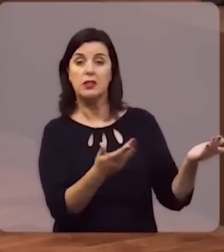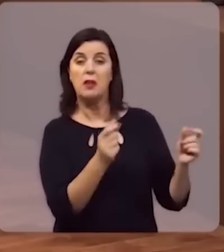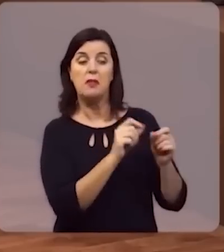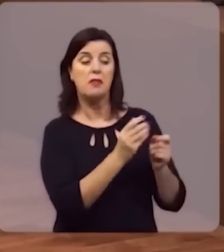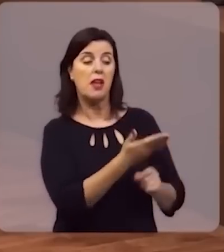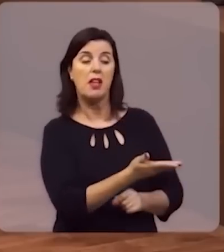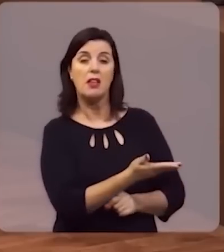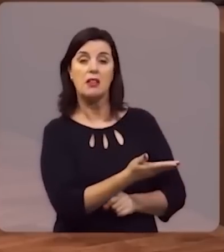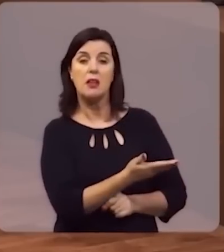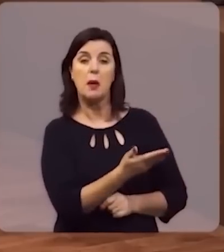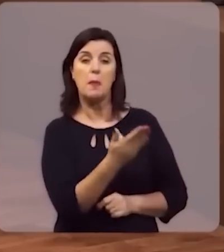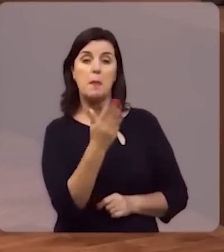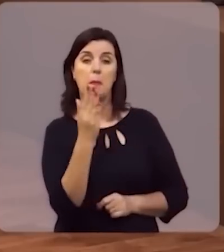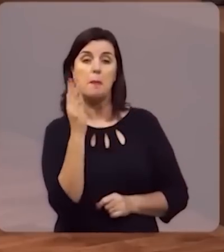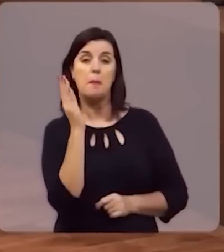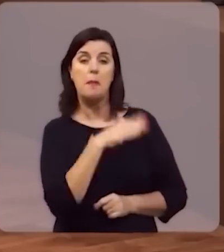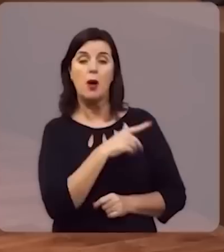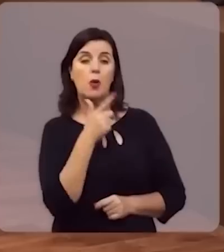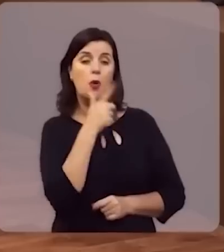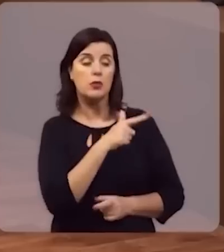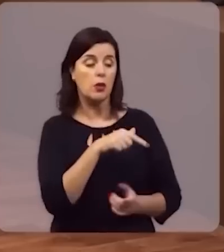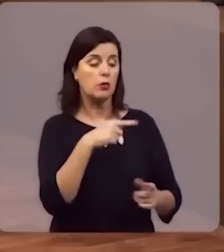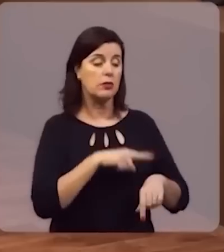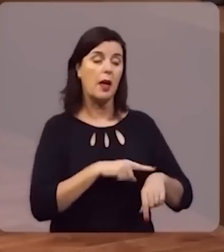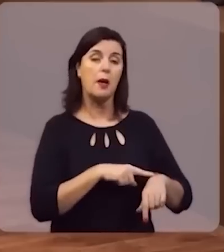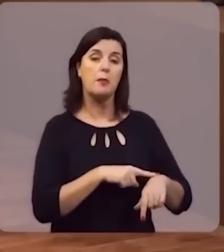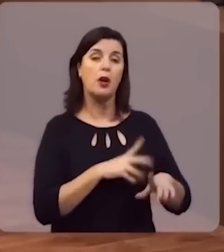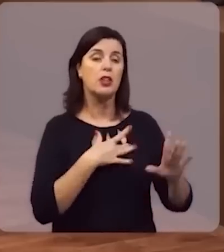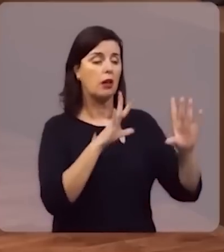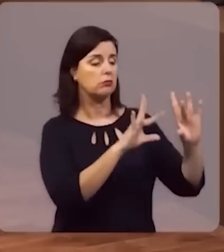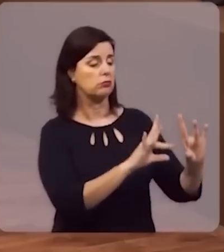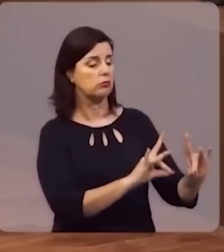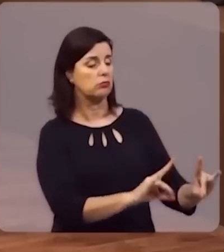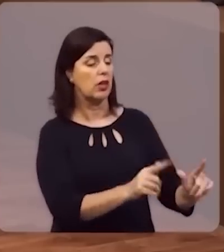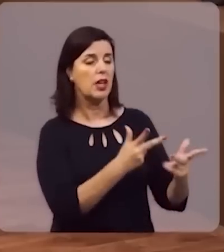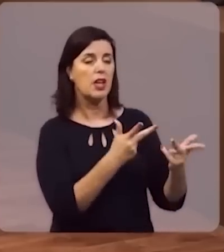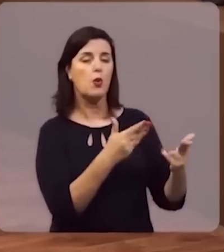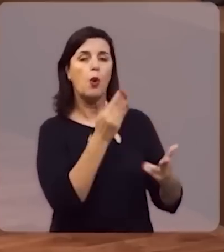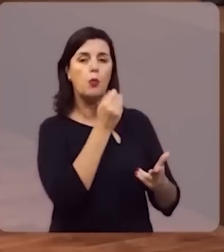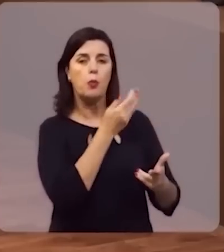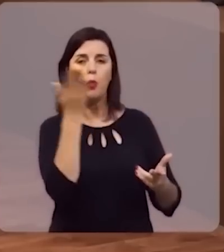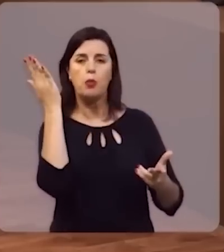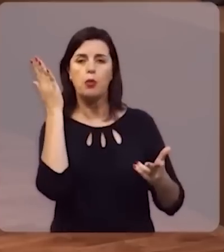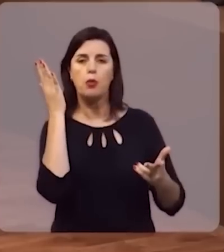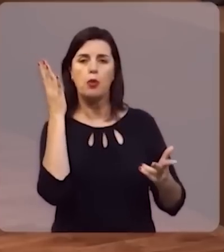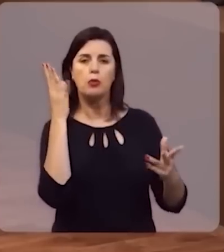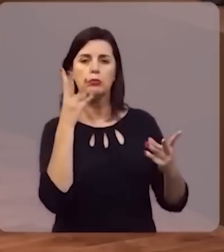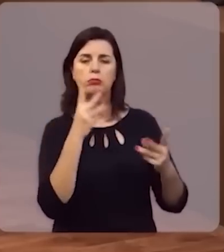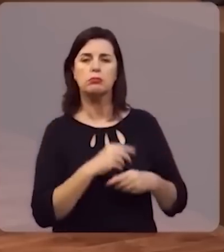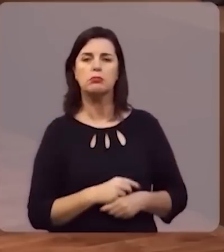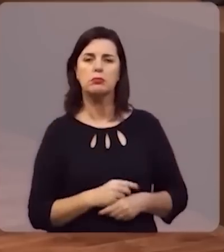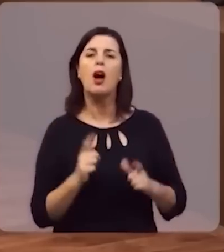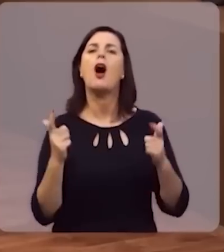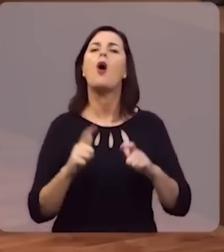e semeados, mal se arraigou na terra o seu tronco, já se secam quando um sopro passa por eles. Onde